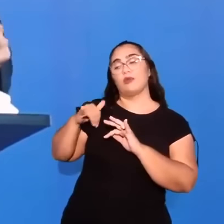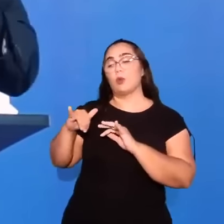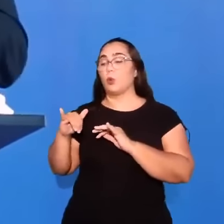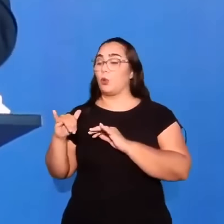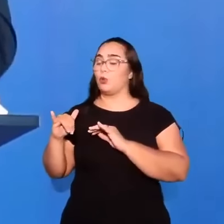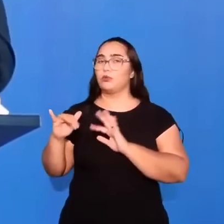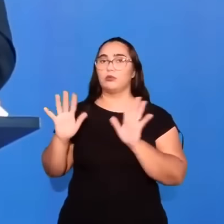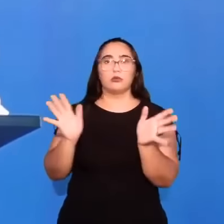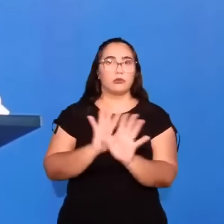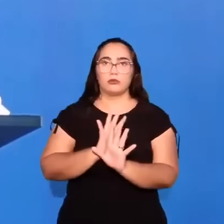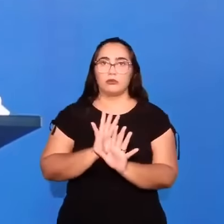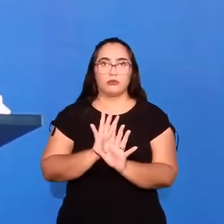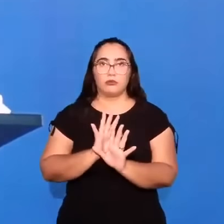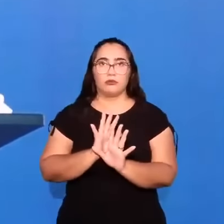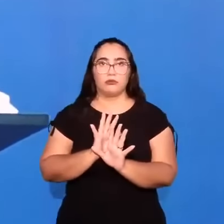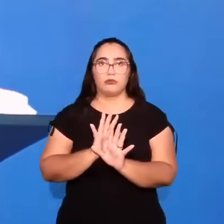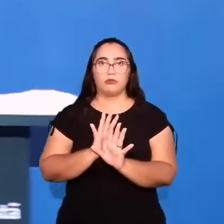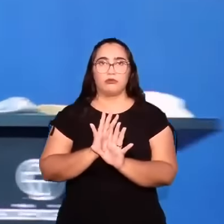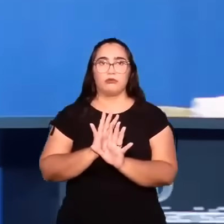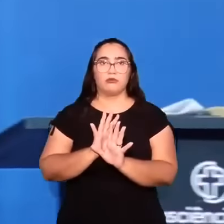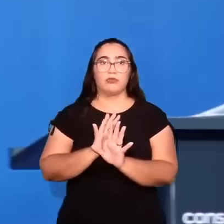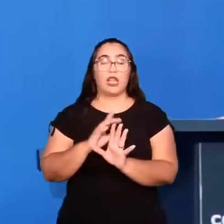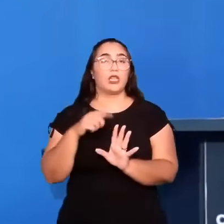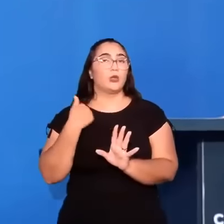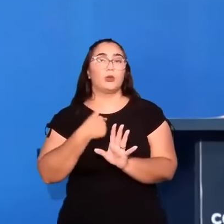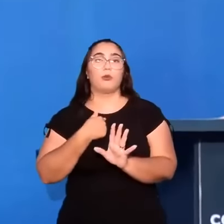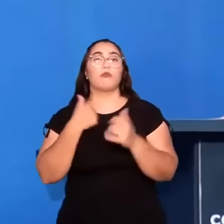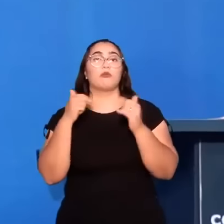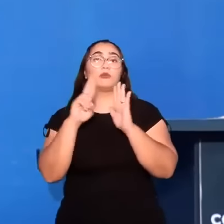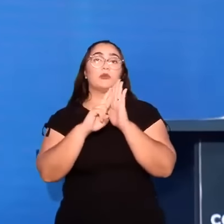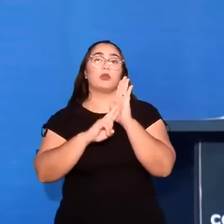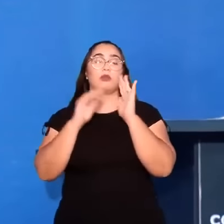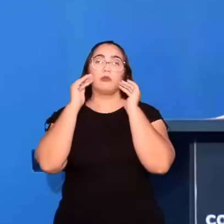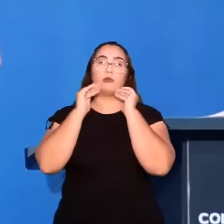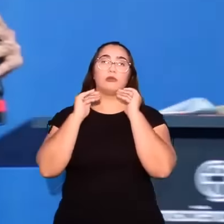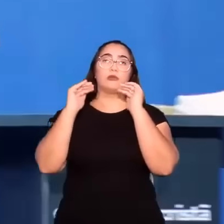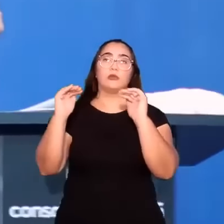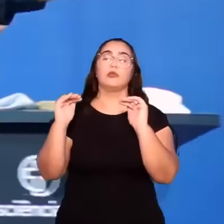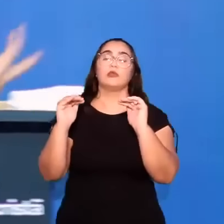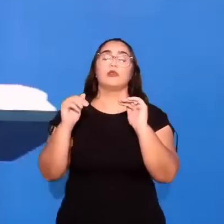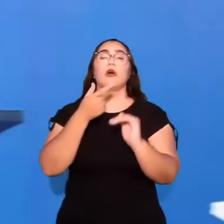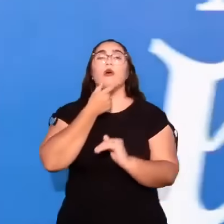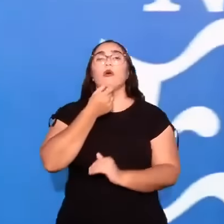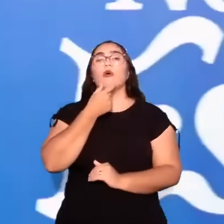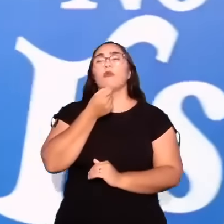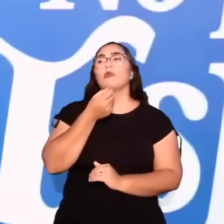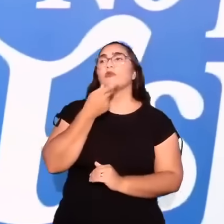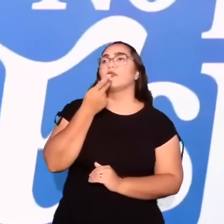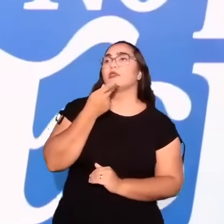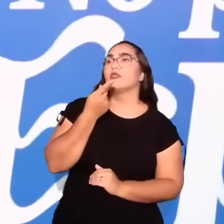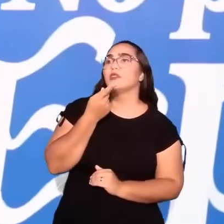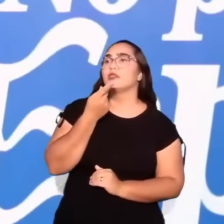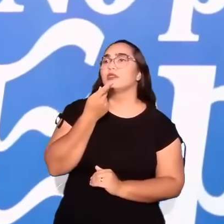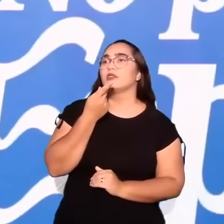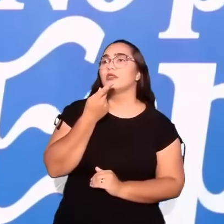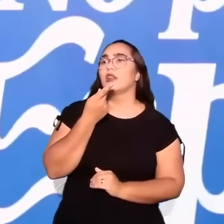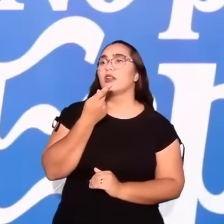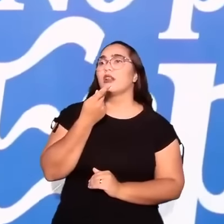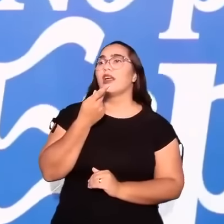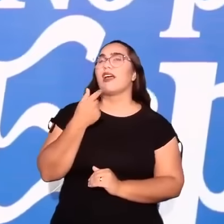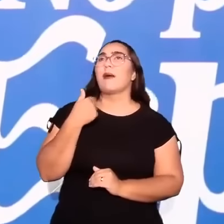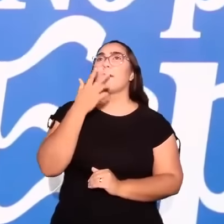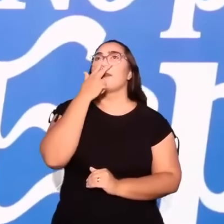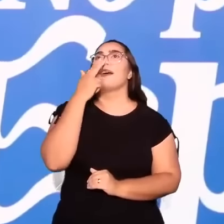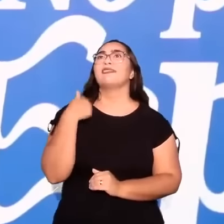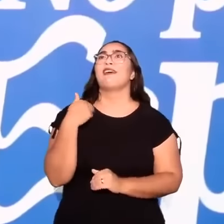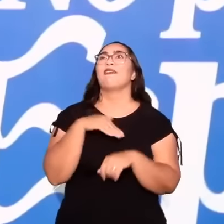Já vendo? Não. Não é exceção. John MacArthur me disse que vai visitar. disse. Até parece que eu falei com ele.